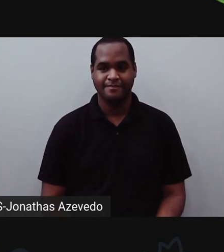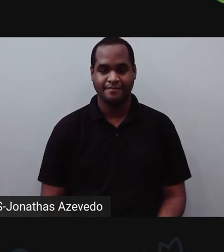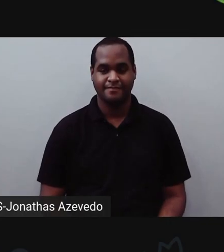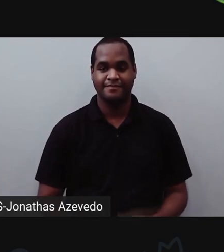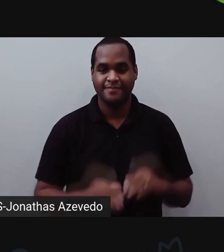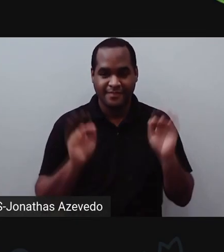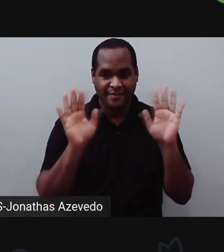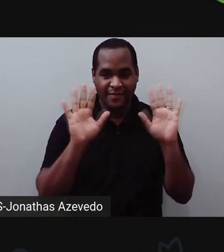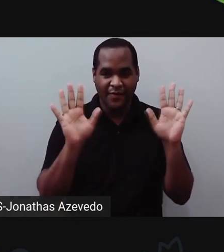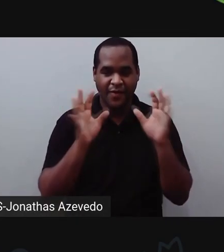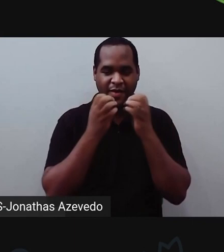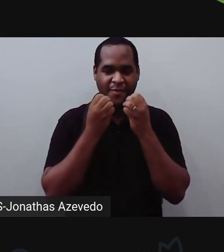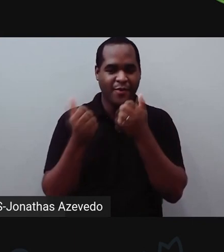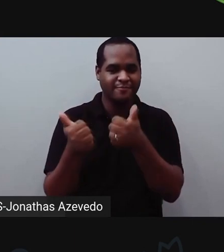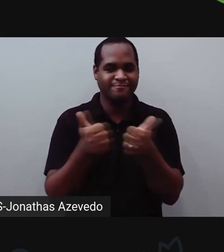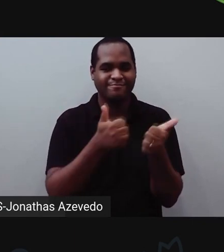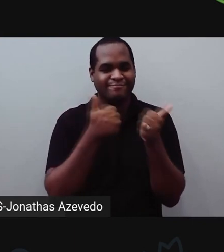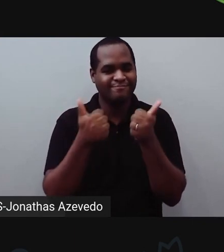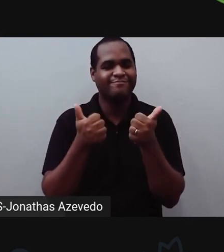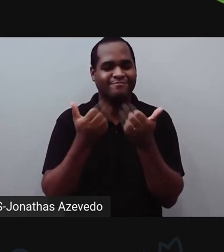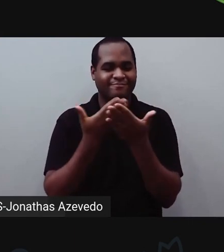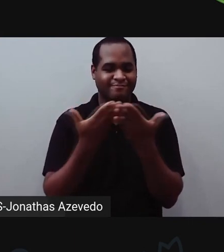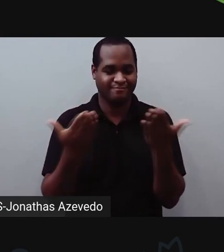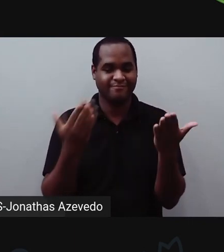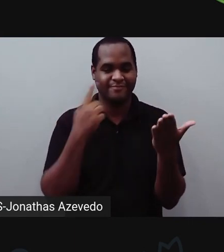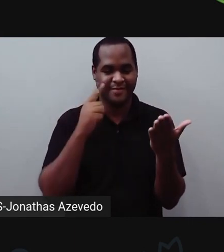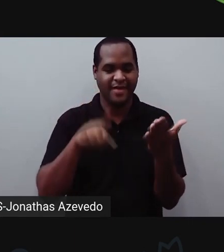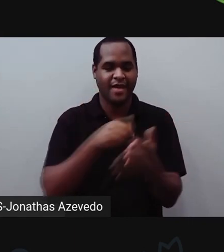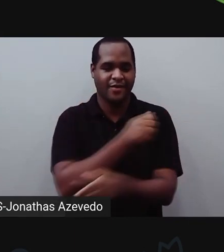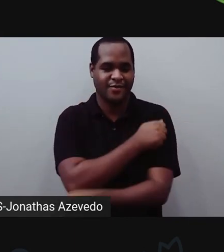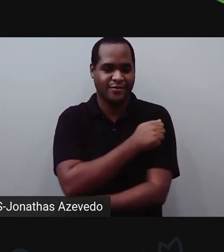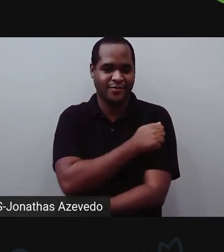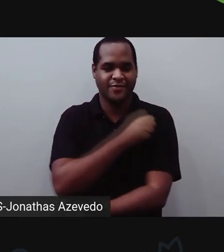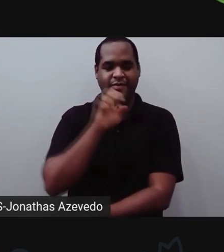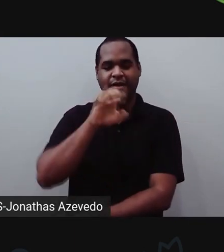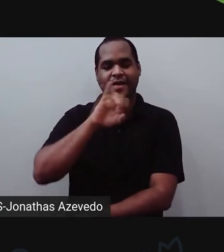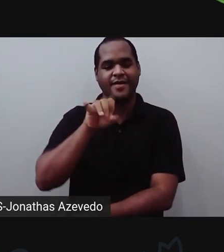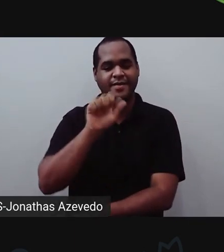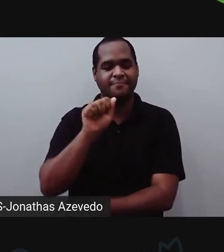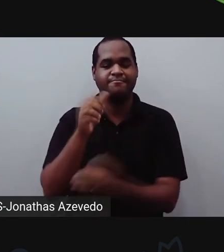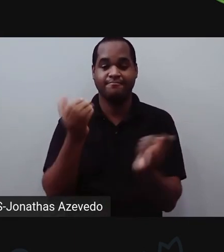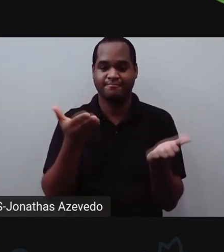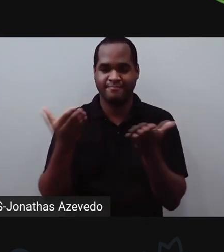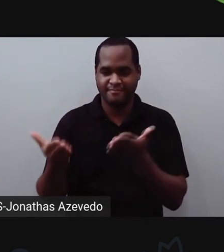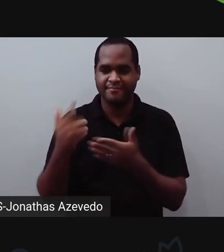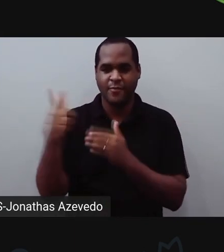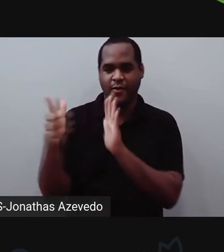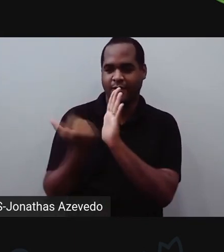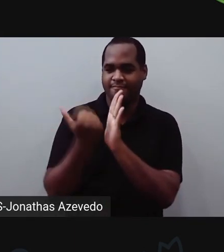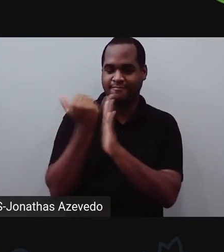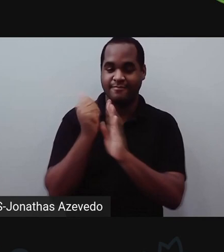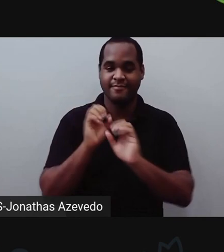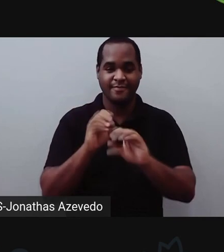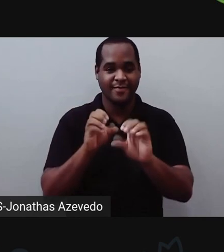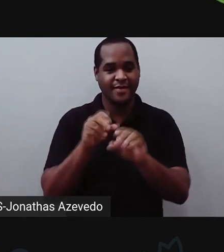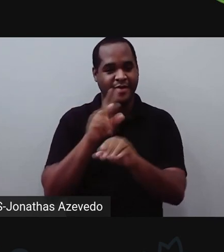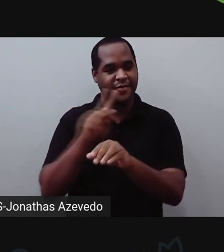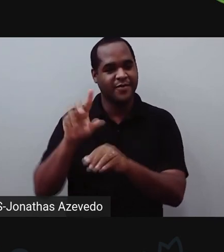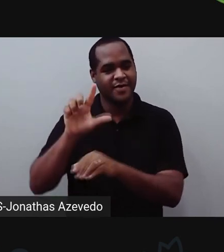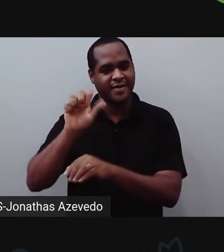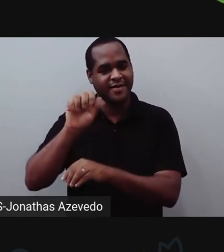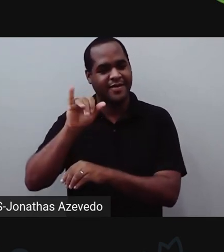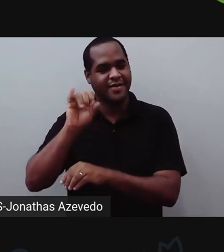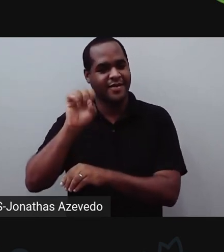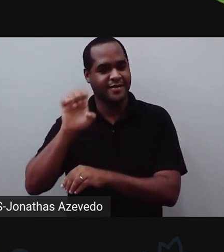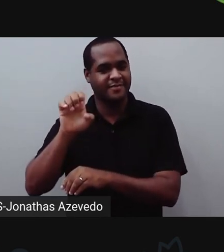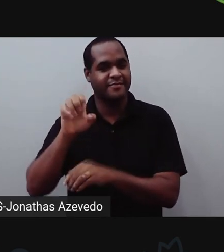Olá, queridos e queridas alunos da EJA, sejam bem-vindos a mais uma aula. Eu sou a professora Laíse